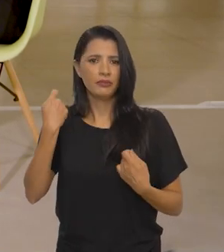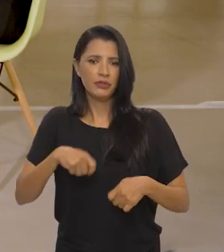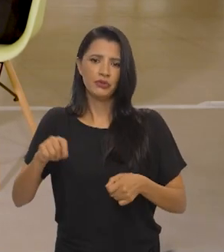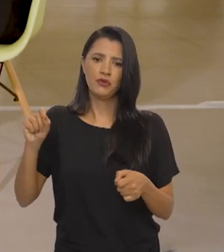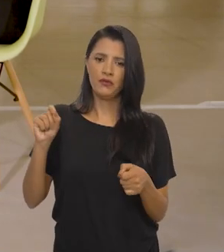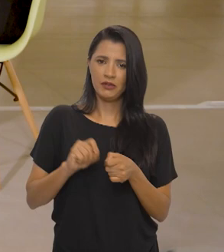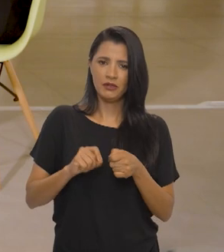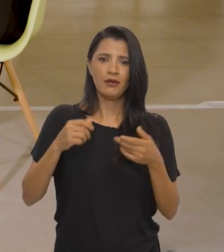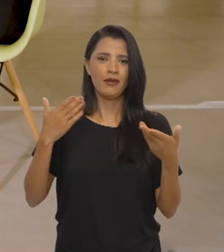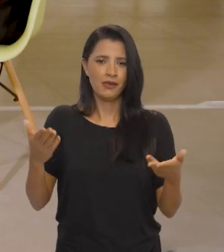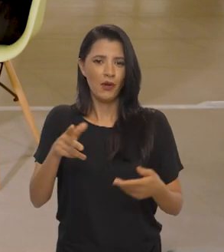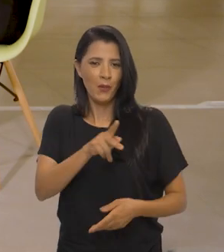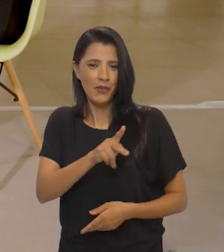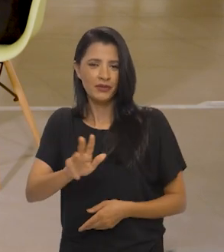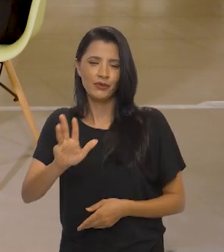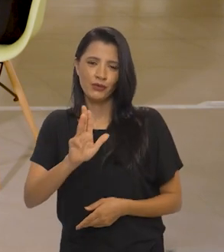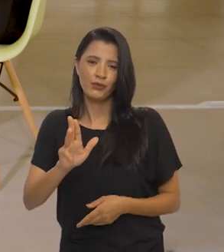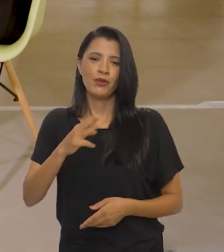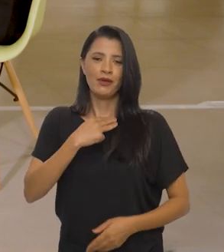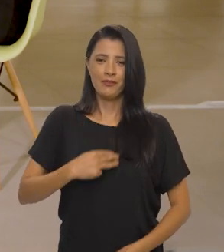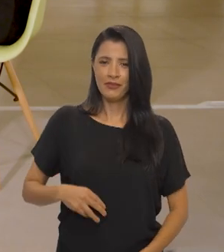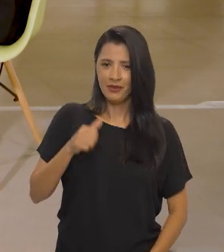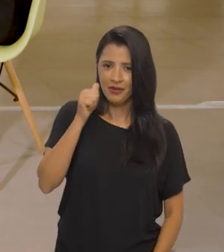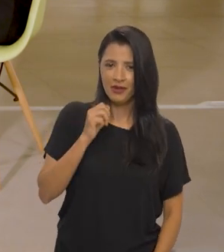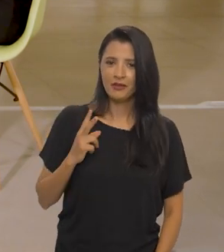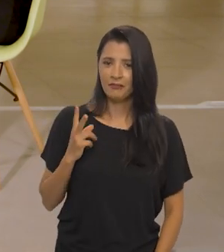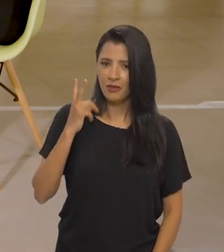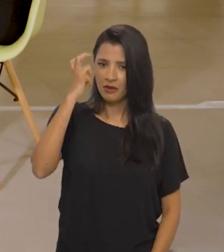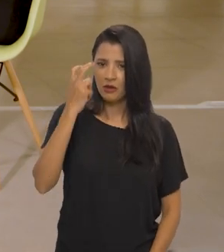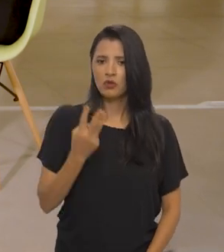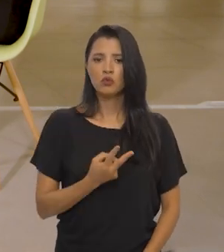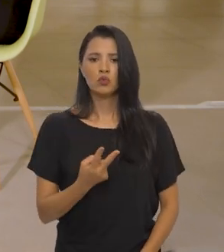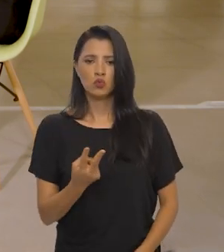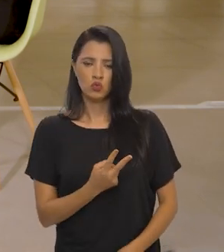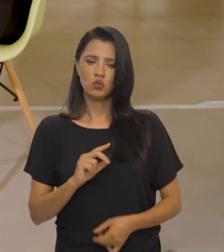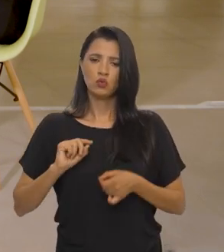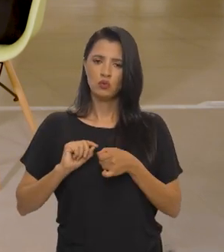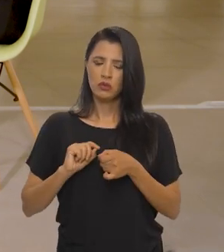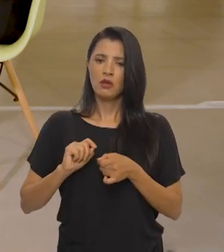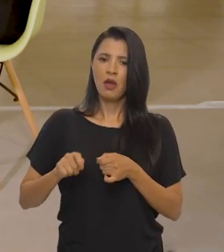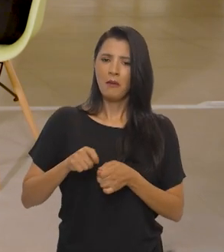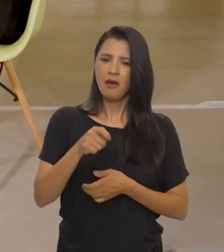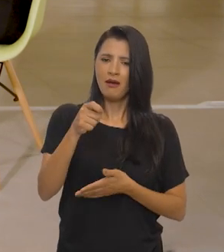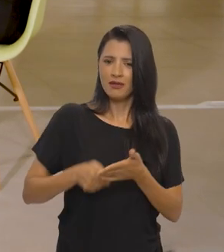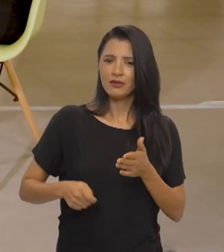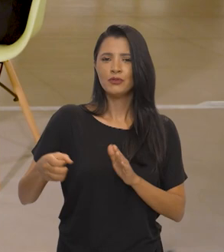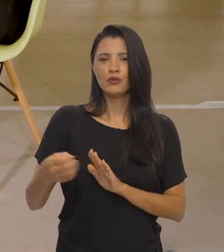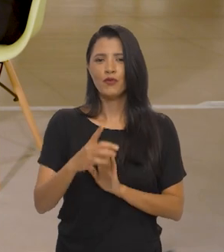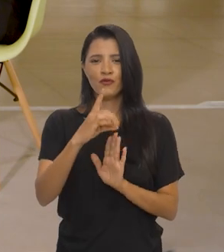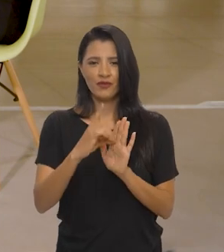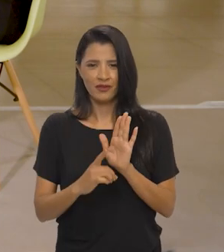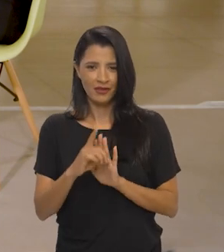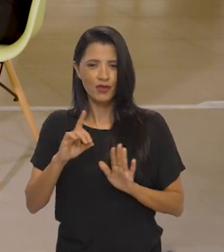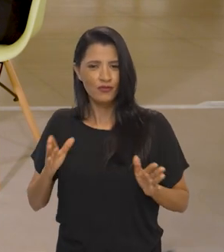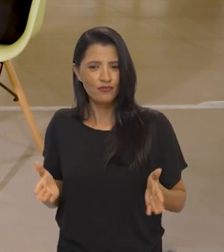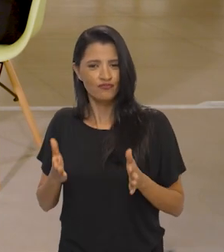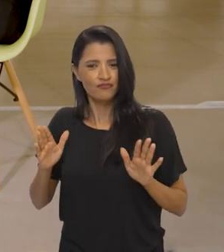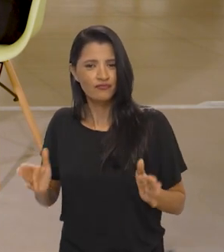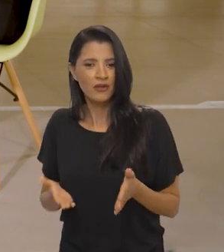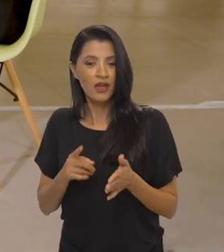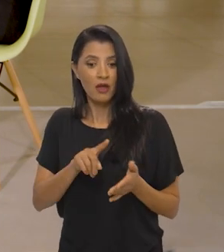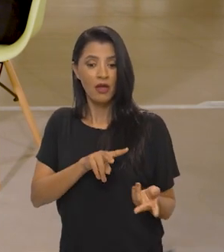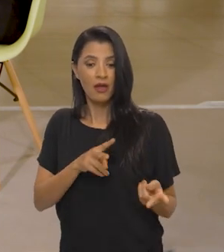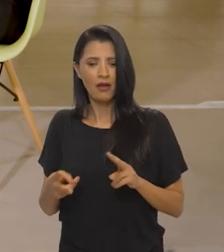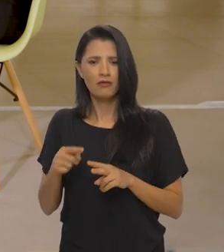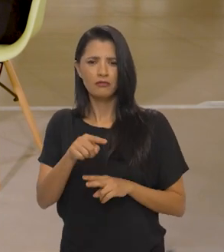fazer isso. Então, o presidente Lula, a ministra Margarete Menezes, fizeram, assinaram o novo decreto do fomento,